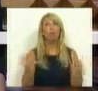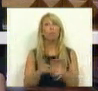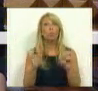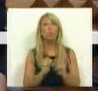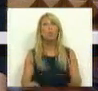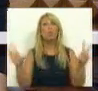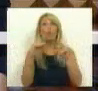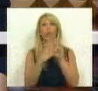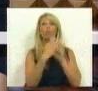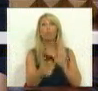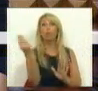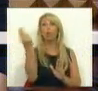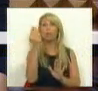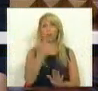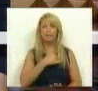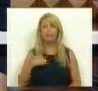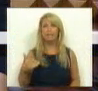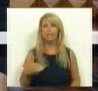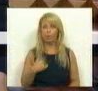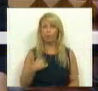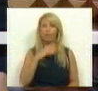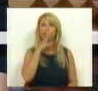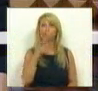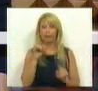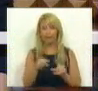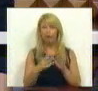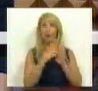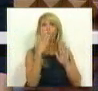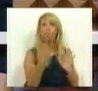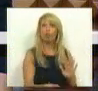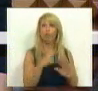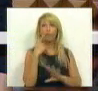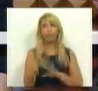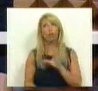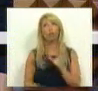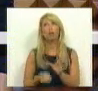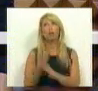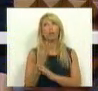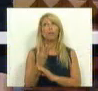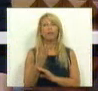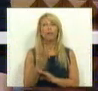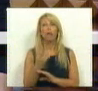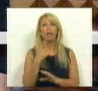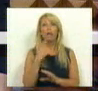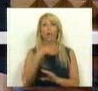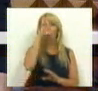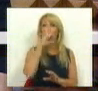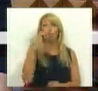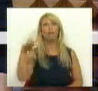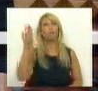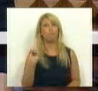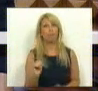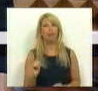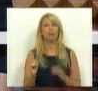este, o das Unidades de Saúde Familiar. Este modelo que foi criado por um governo socialista